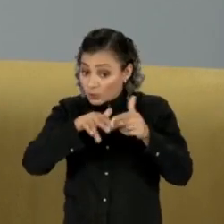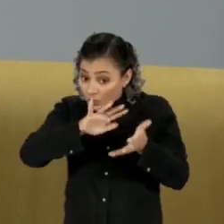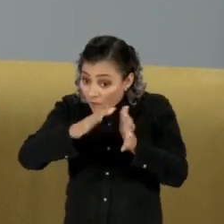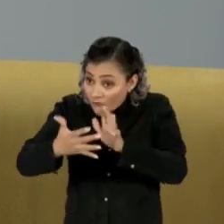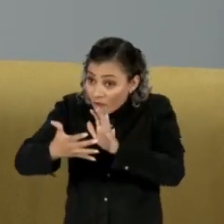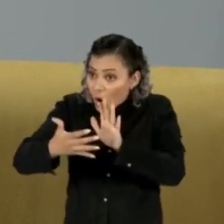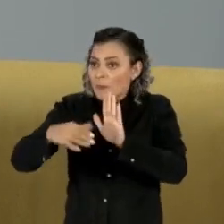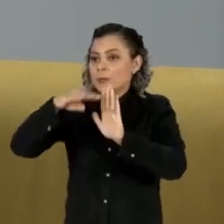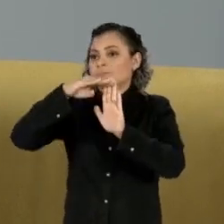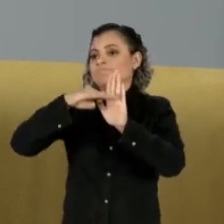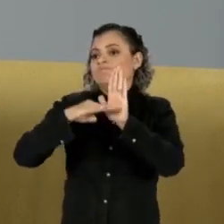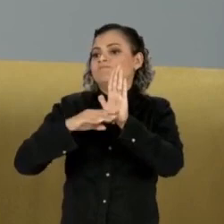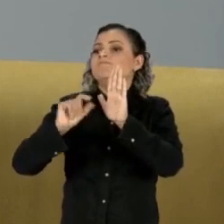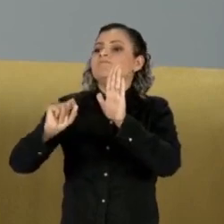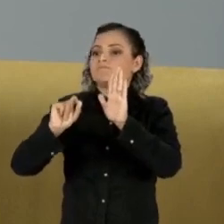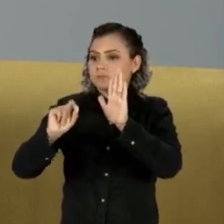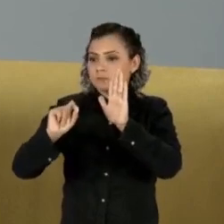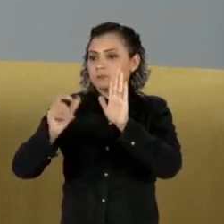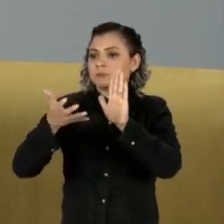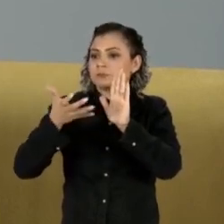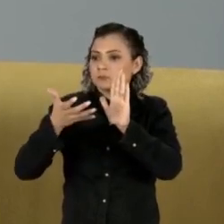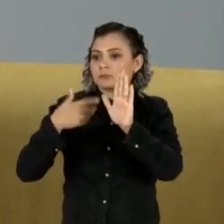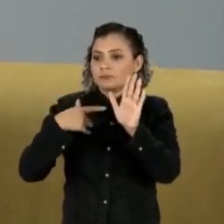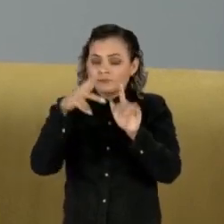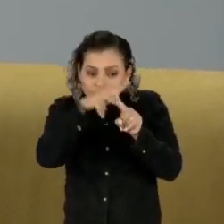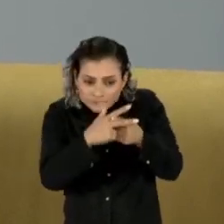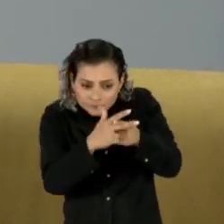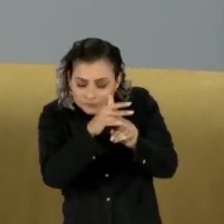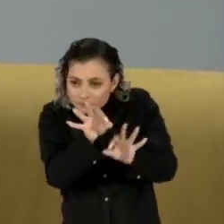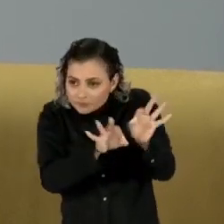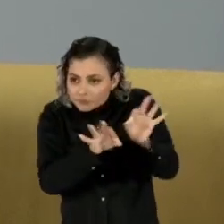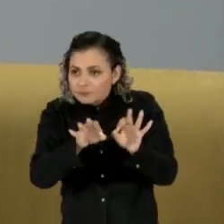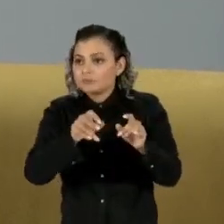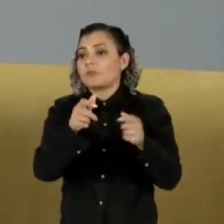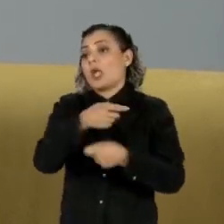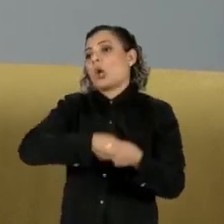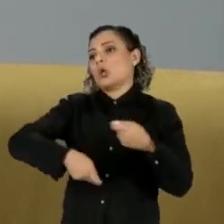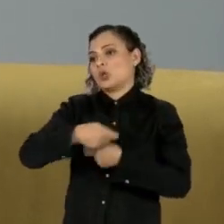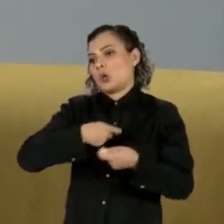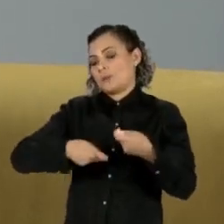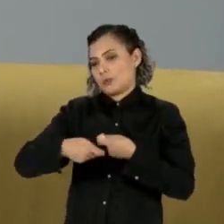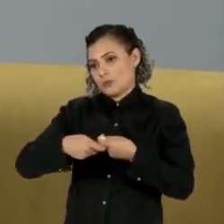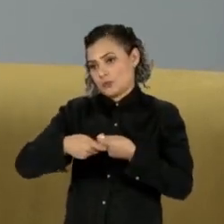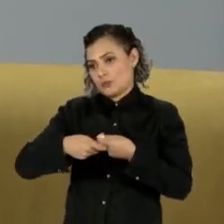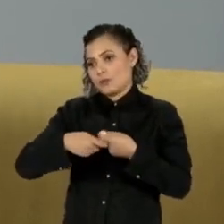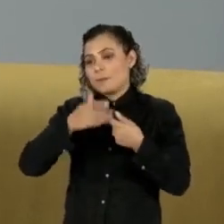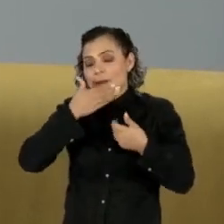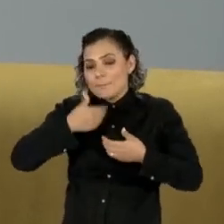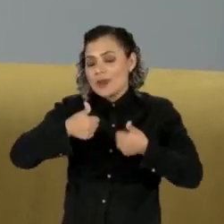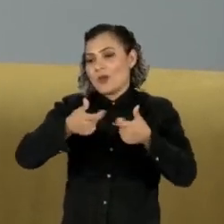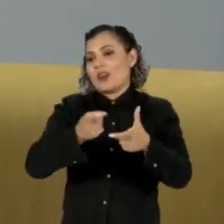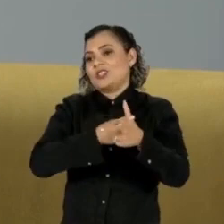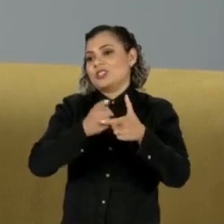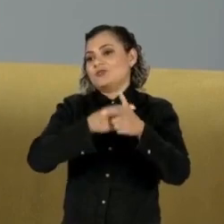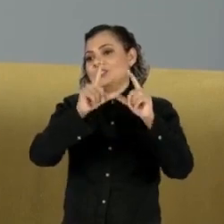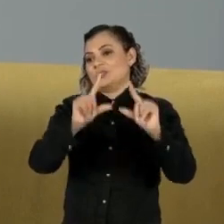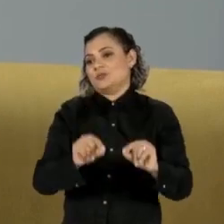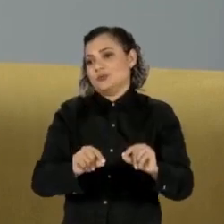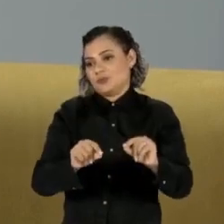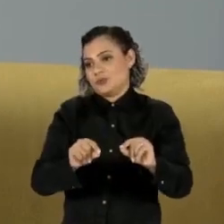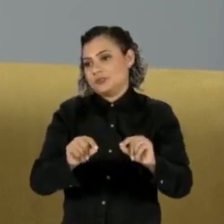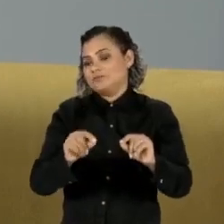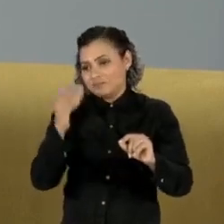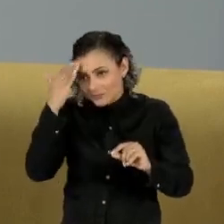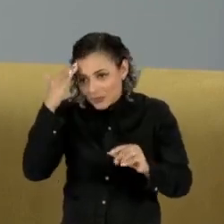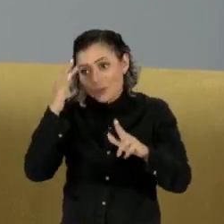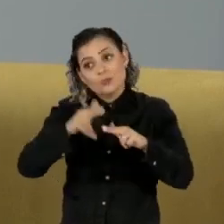mais um caráter de buscar um ajuste econômico do que atender ao impacto social dos que